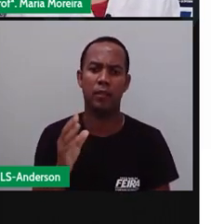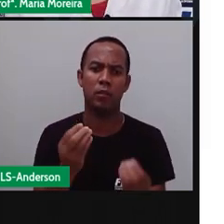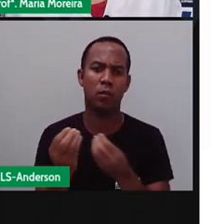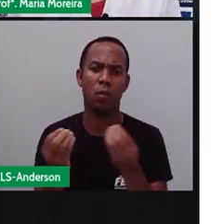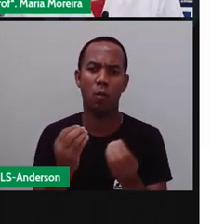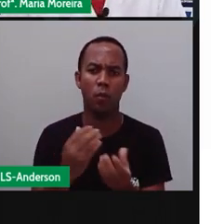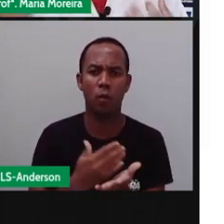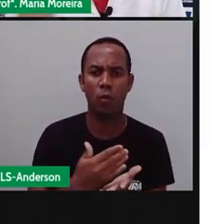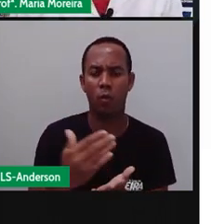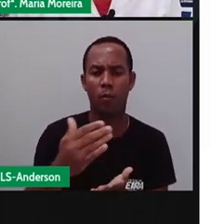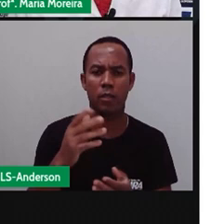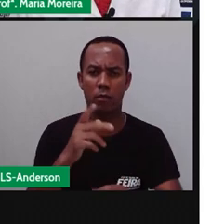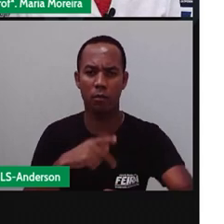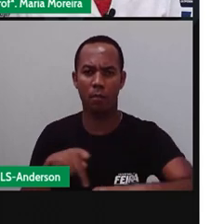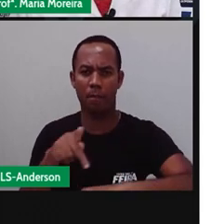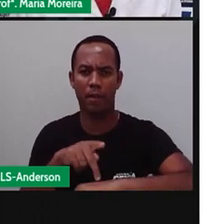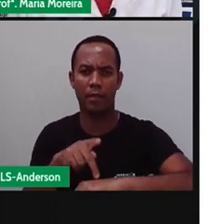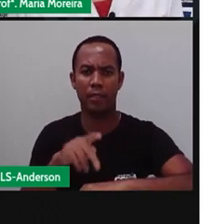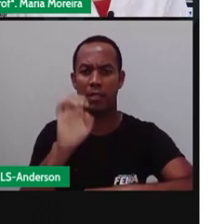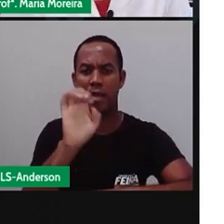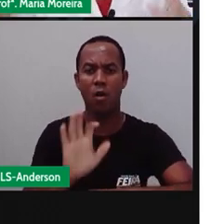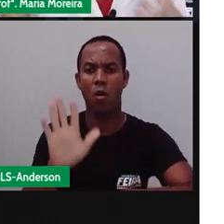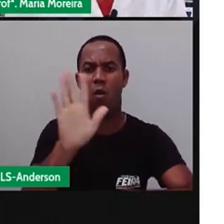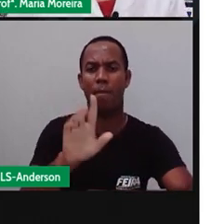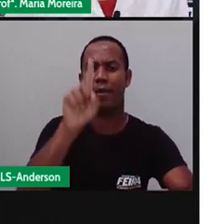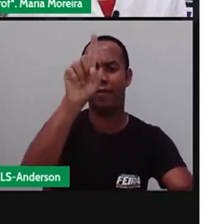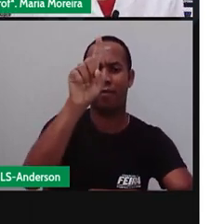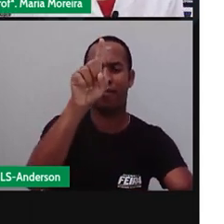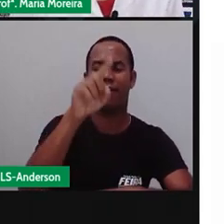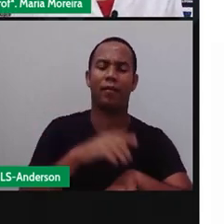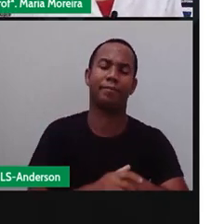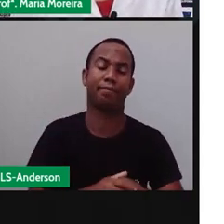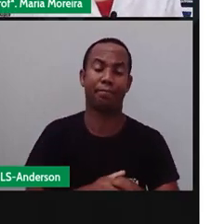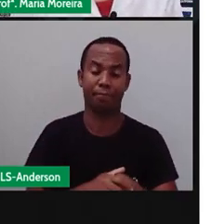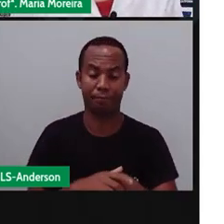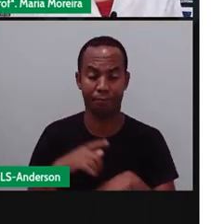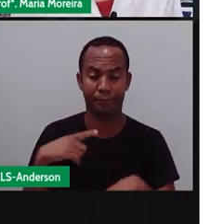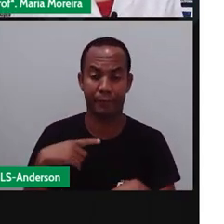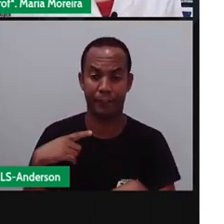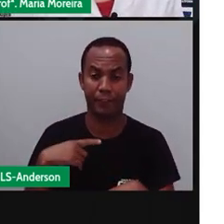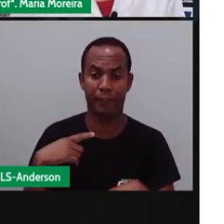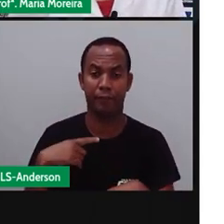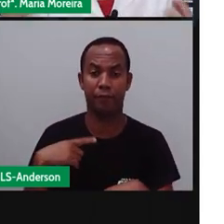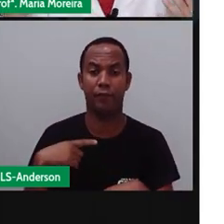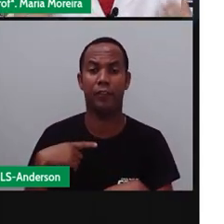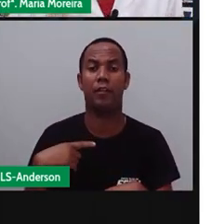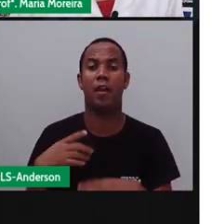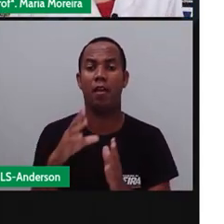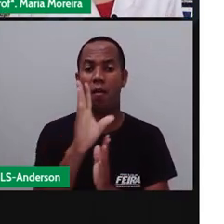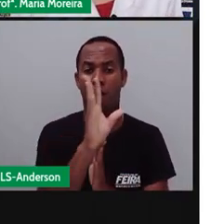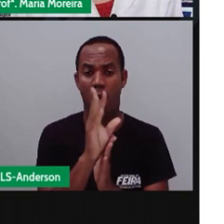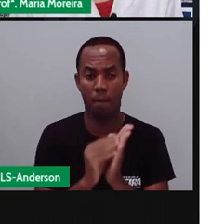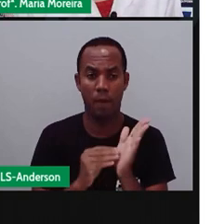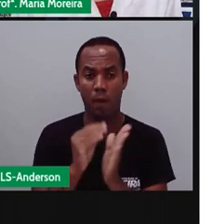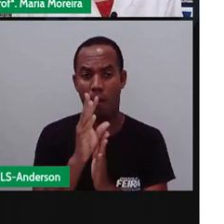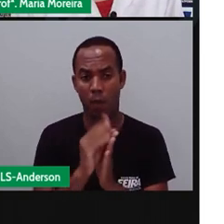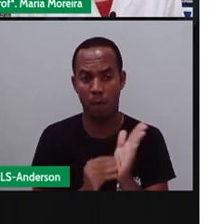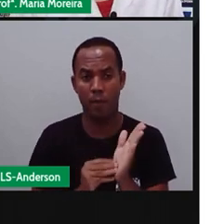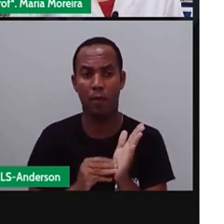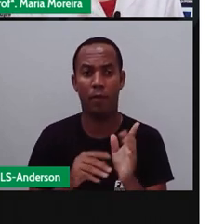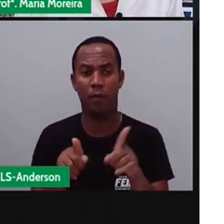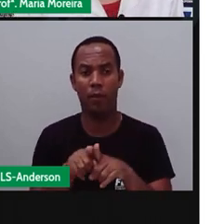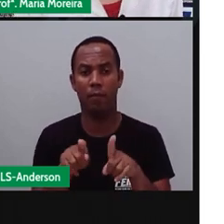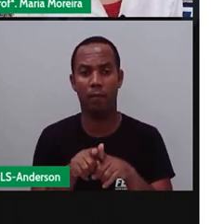Por quê? Porque os imigrantes foram para o sul. Esses imigrantes europeus... De Portugal, da Espanha, da